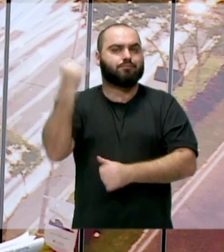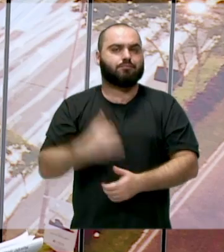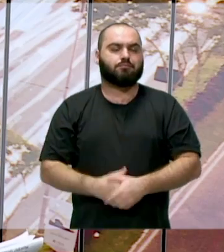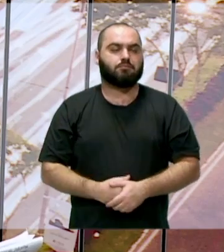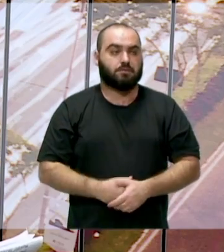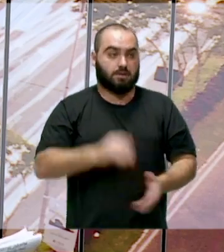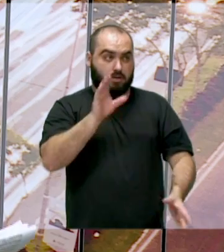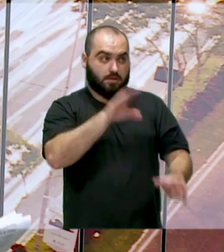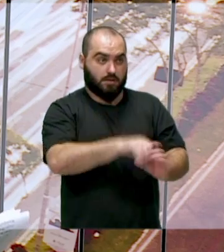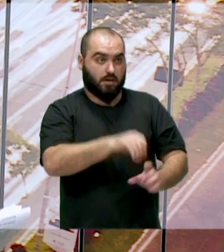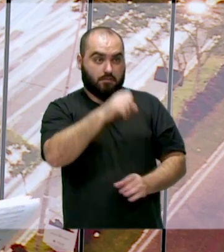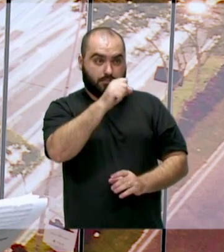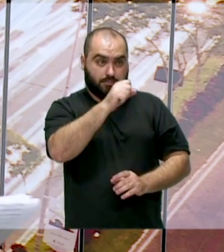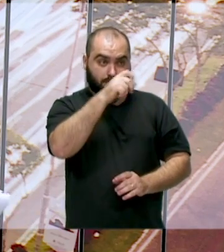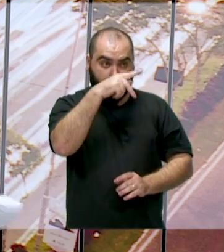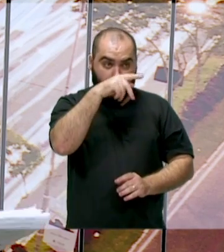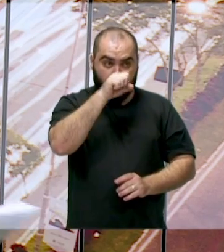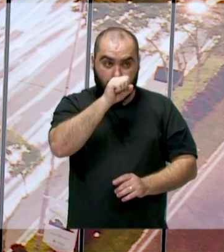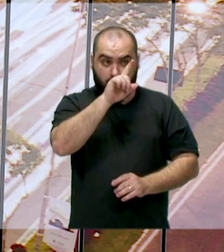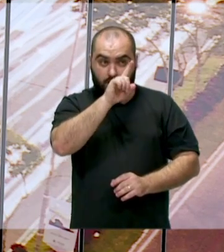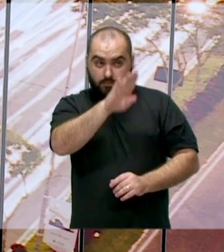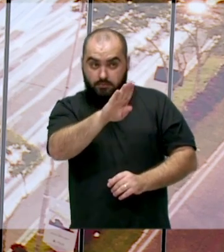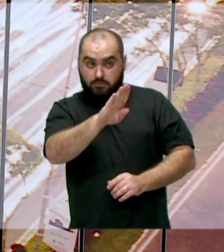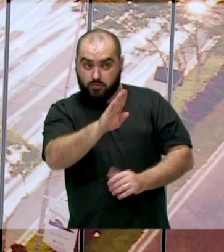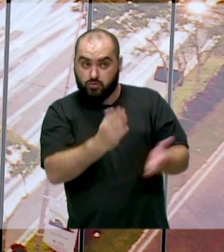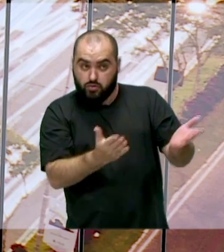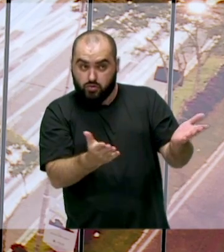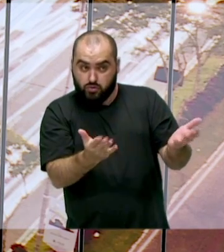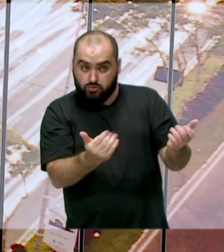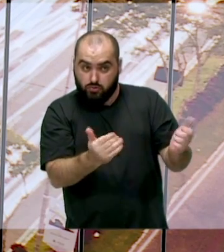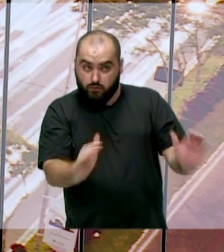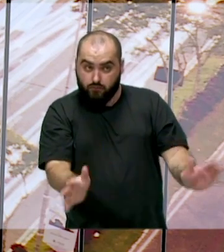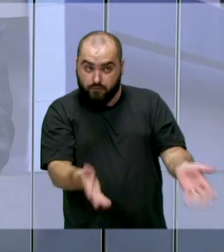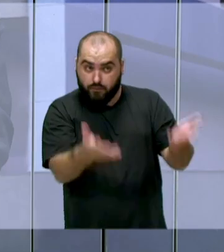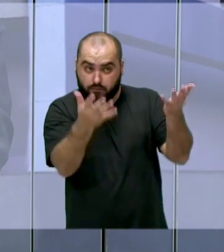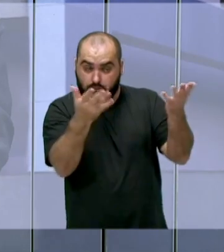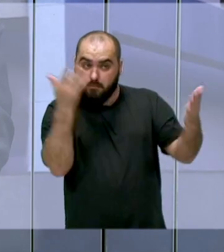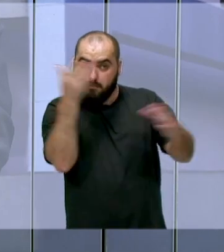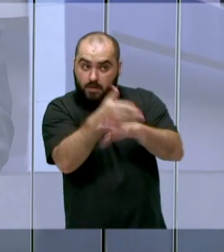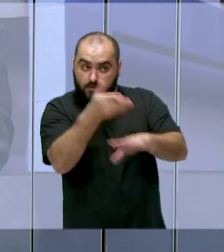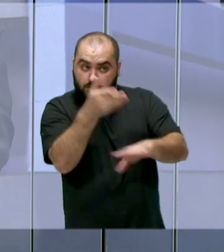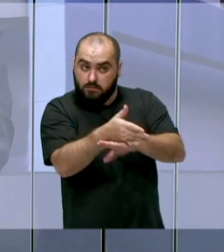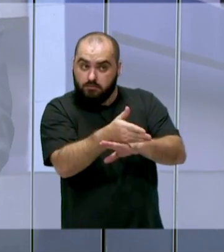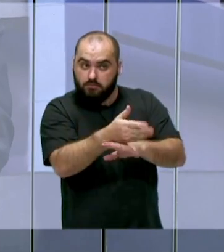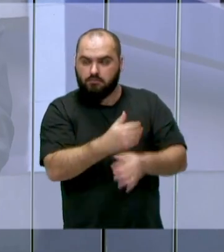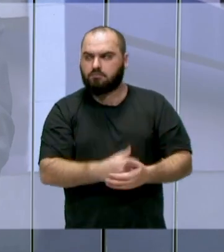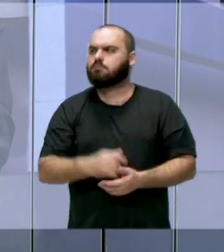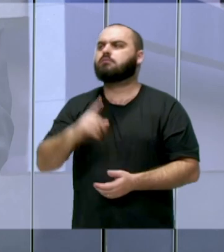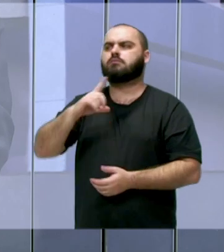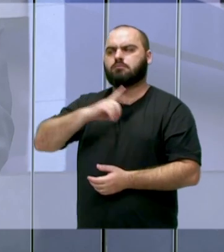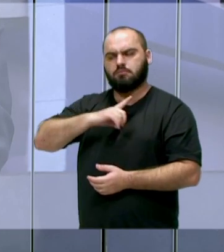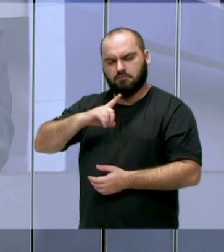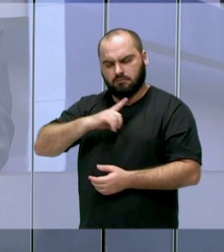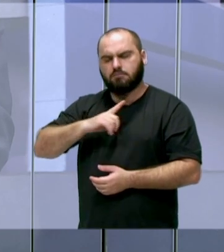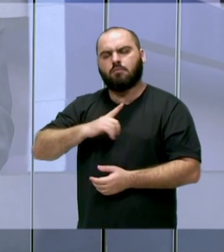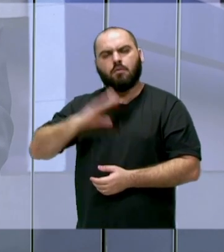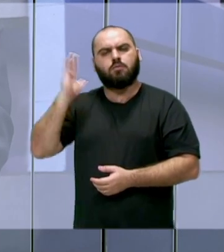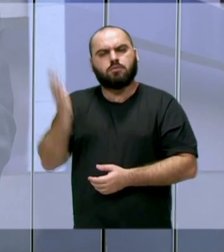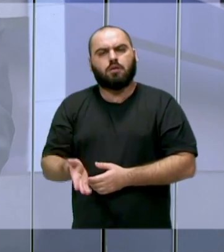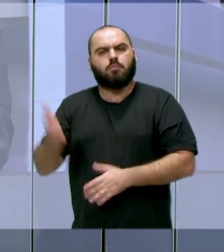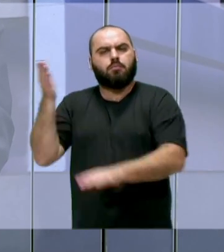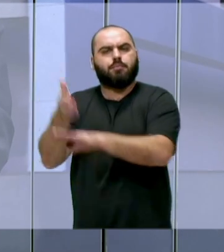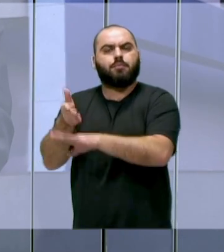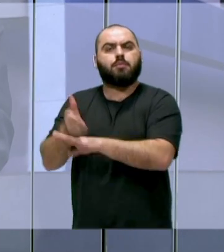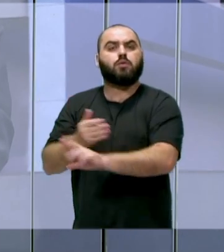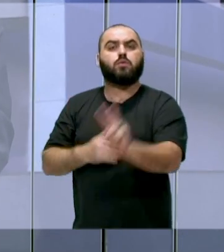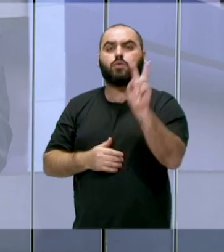PSTB o senhor acredita que a juventude é valorizada e a participar, a tomar a frente? Tem a juventude, eu já participei da juventude de